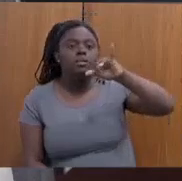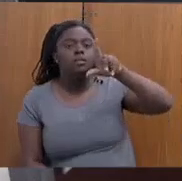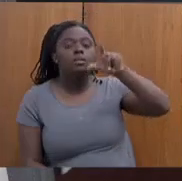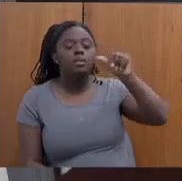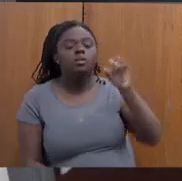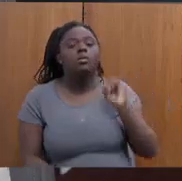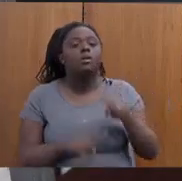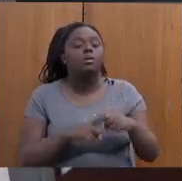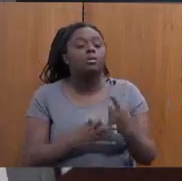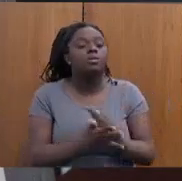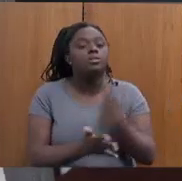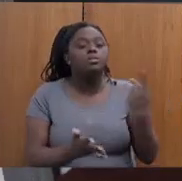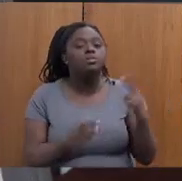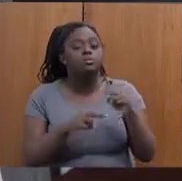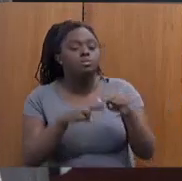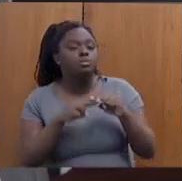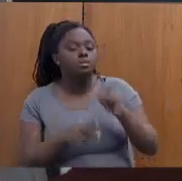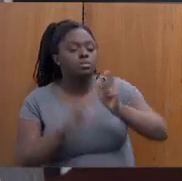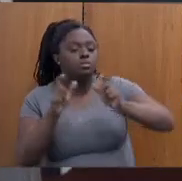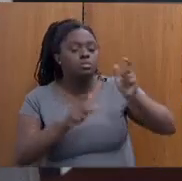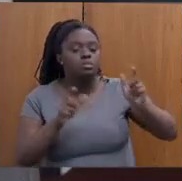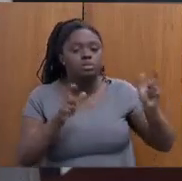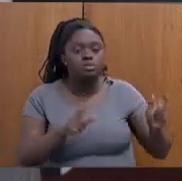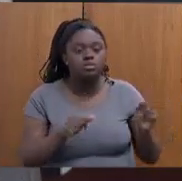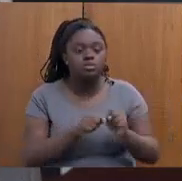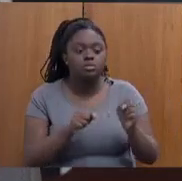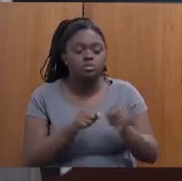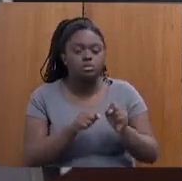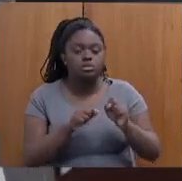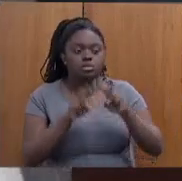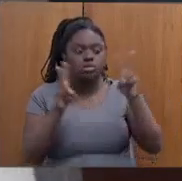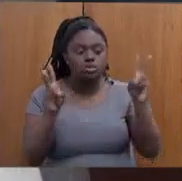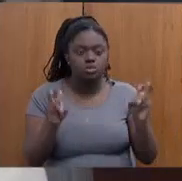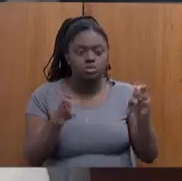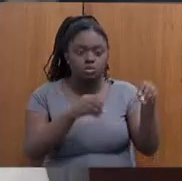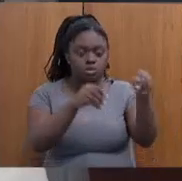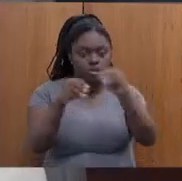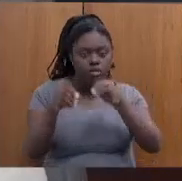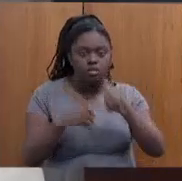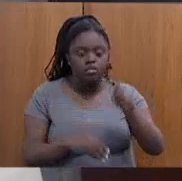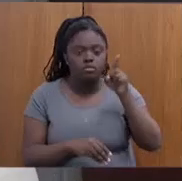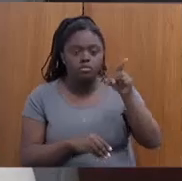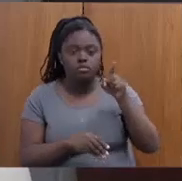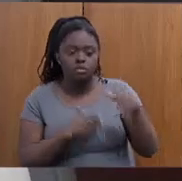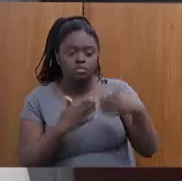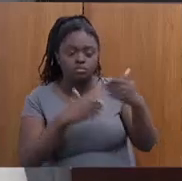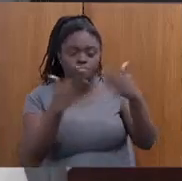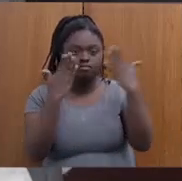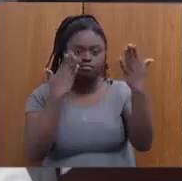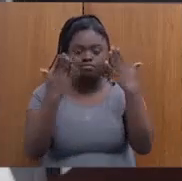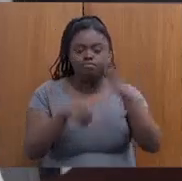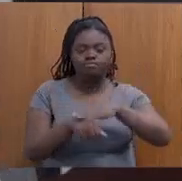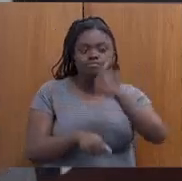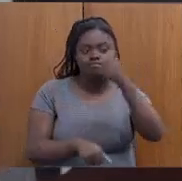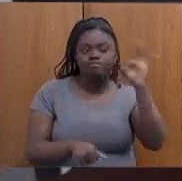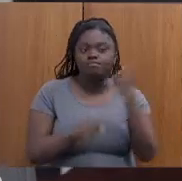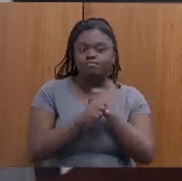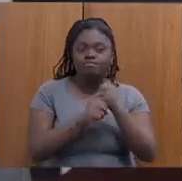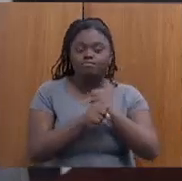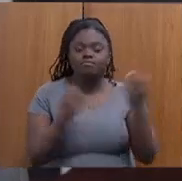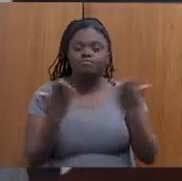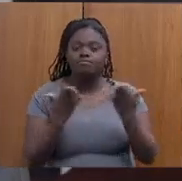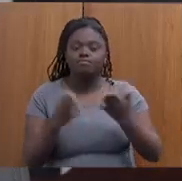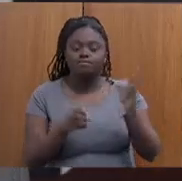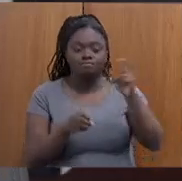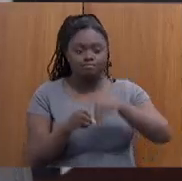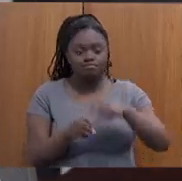cartórios fabricando título de terra. Foi lá que o processo ficou parado mais de 10 anos e que agora está retomando. Então, eu